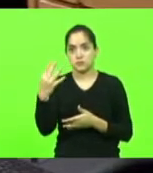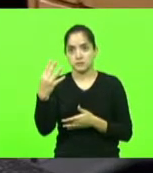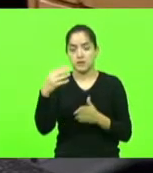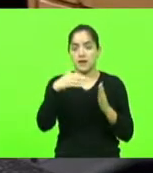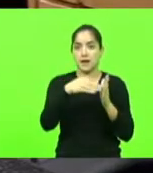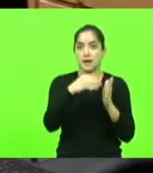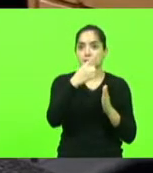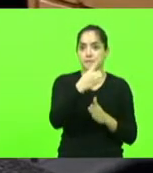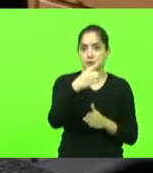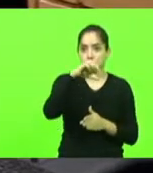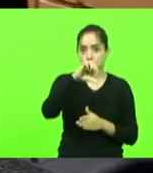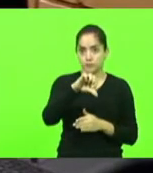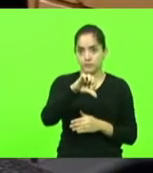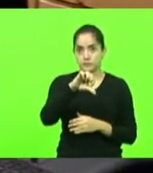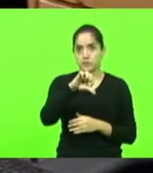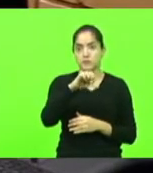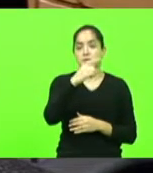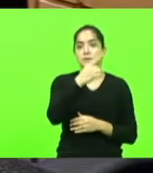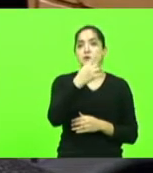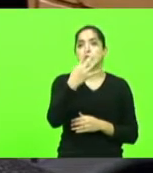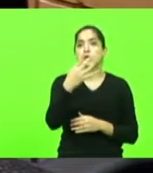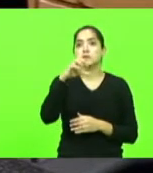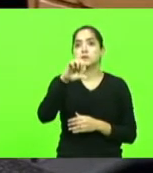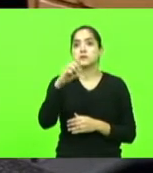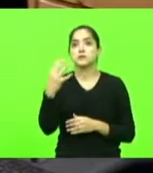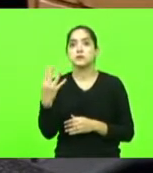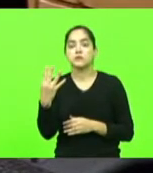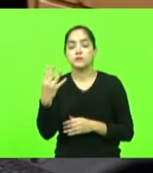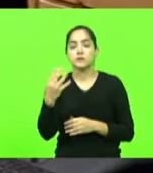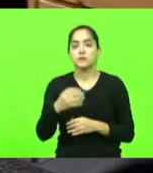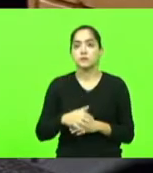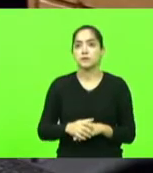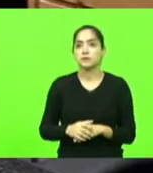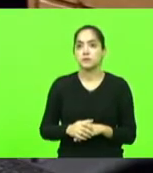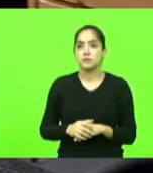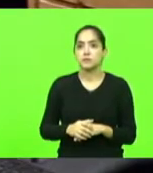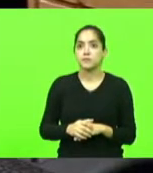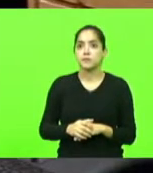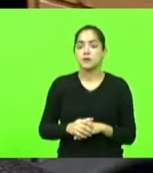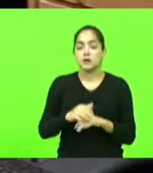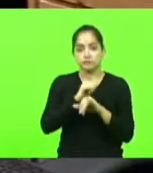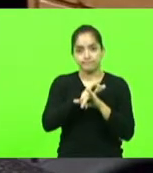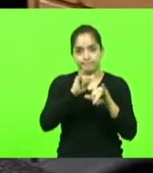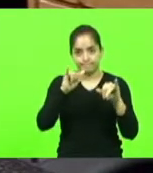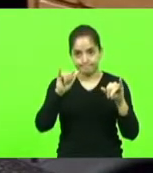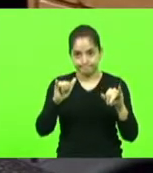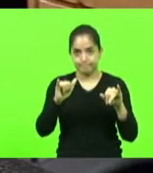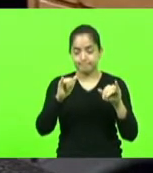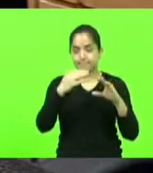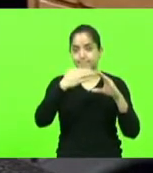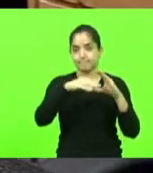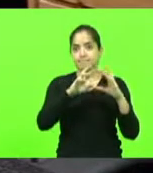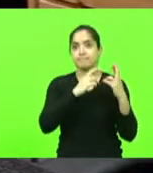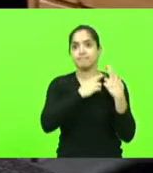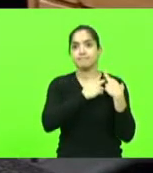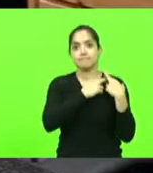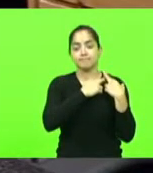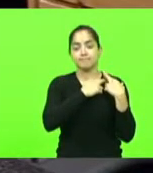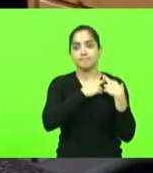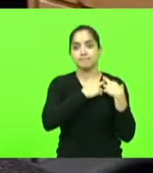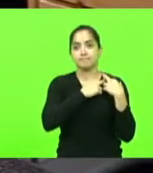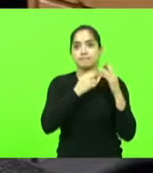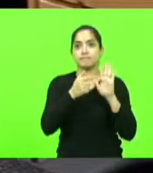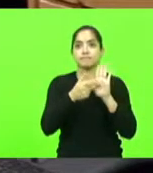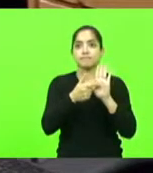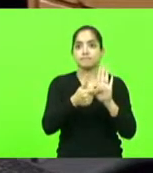1494 e comunicou que encaminhará aos destinatários